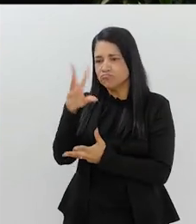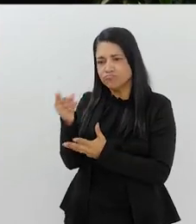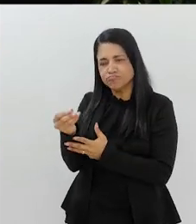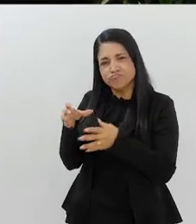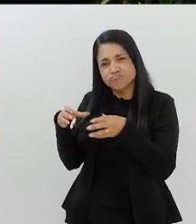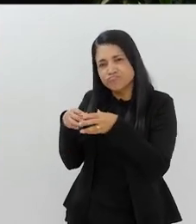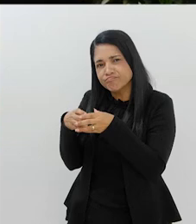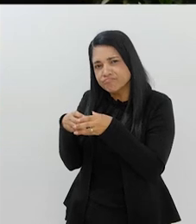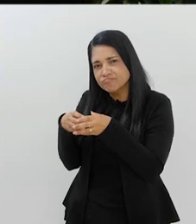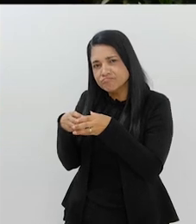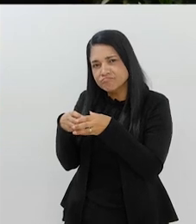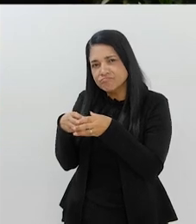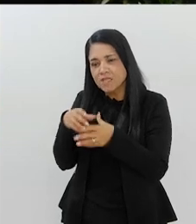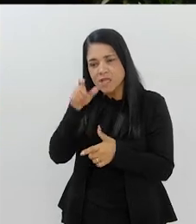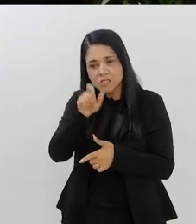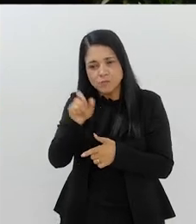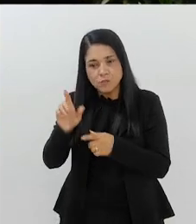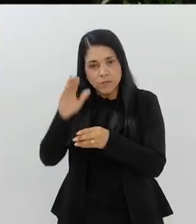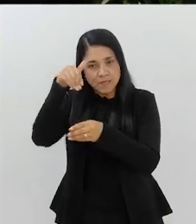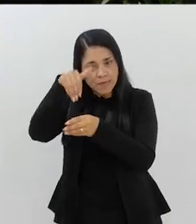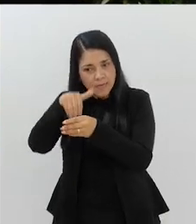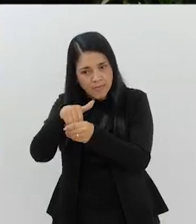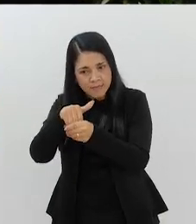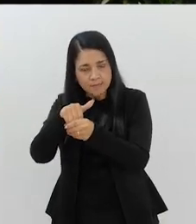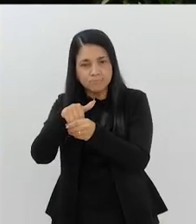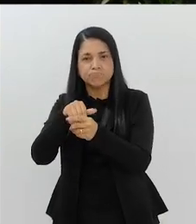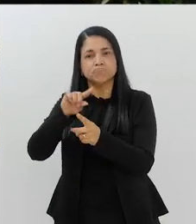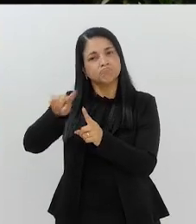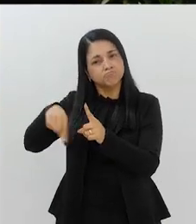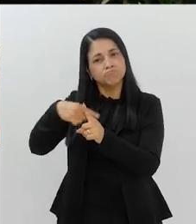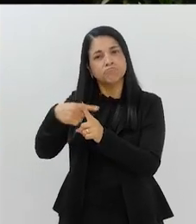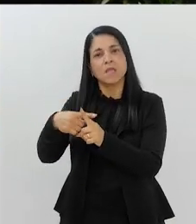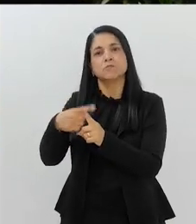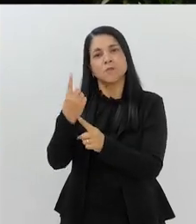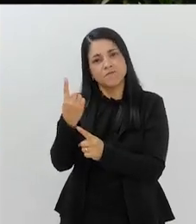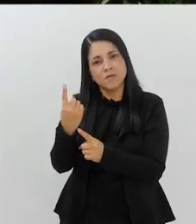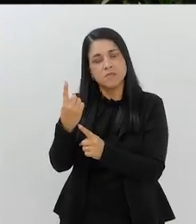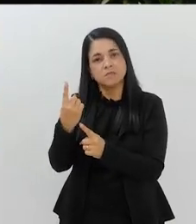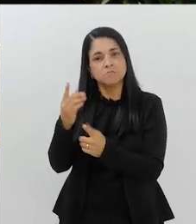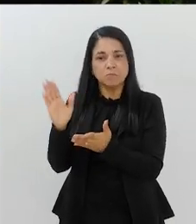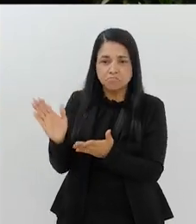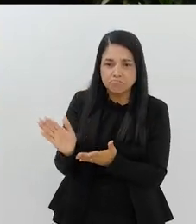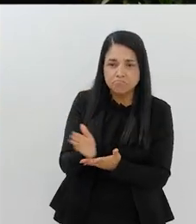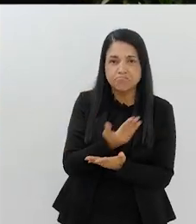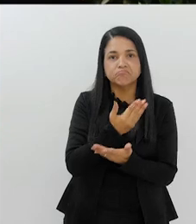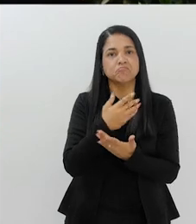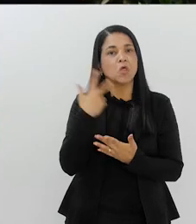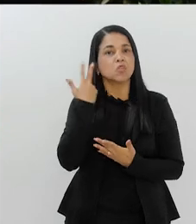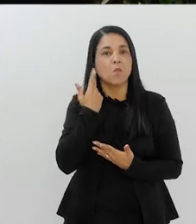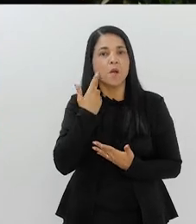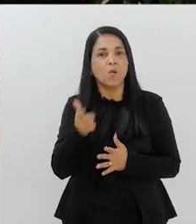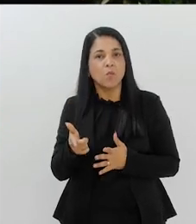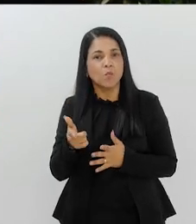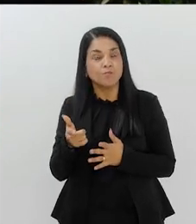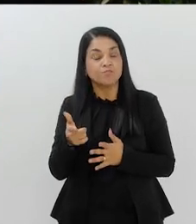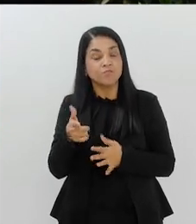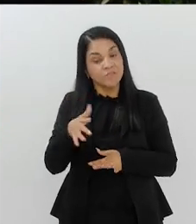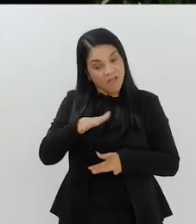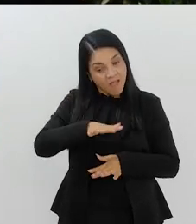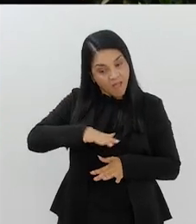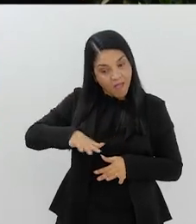As pessoas, elas são eleitas, reeleitas e depois saem. Então, eu acho que isso também, na área